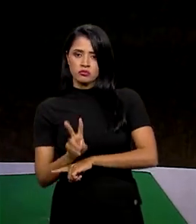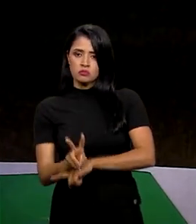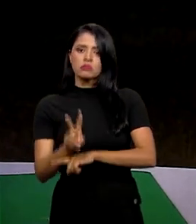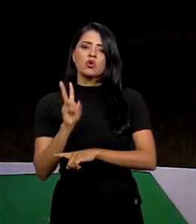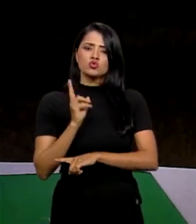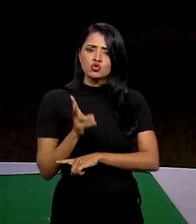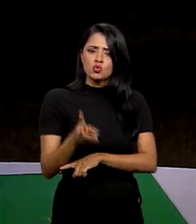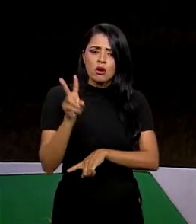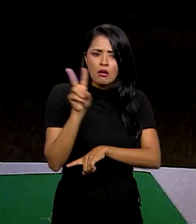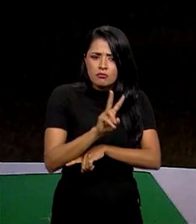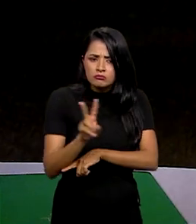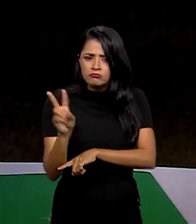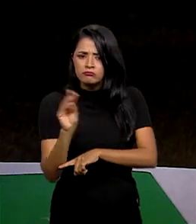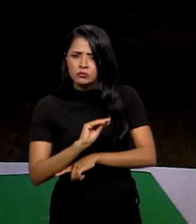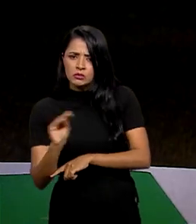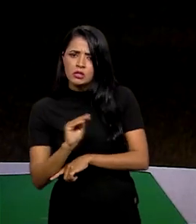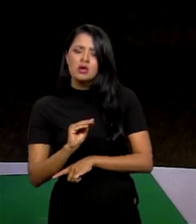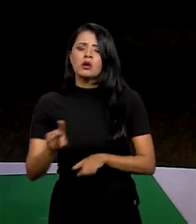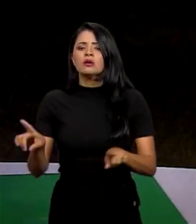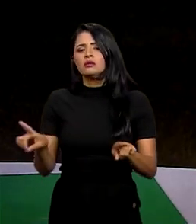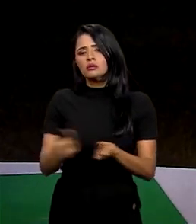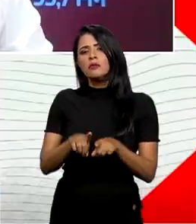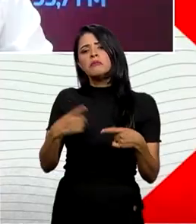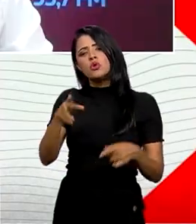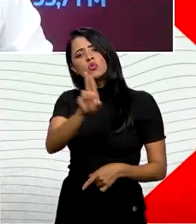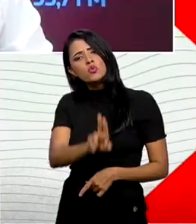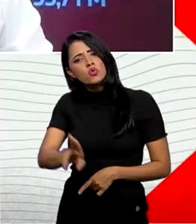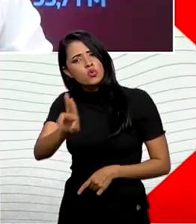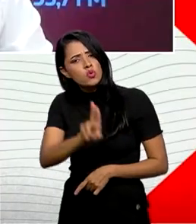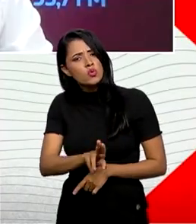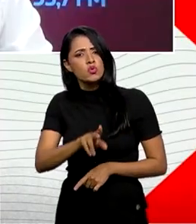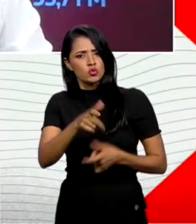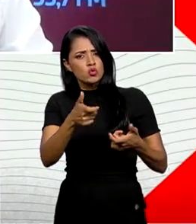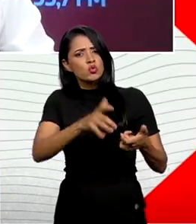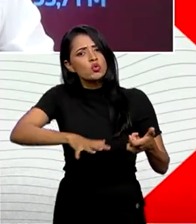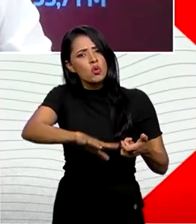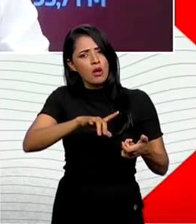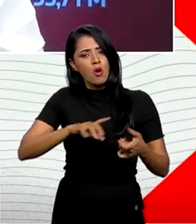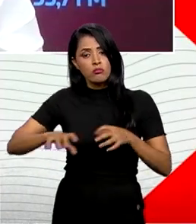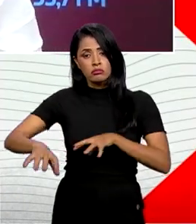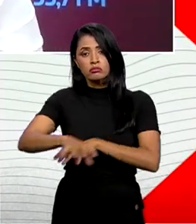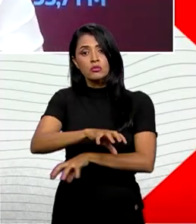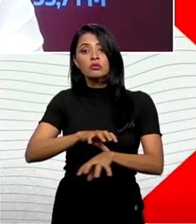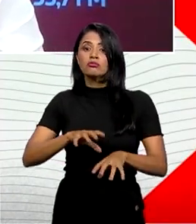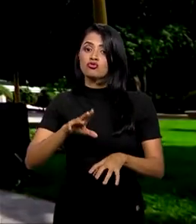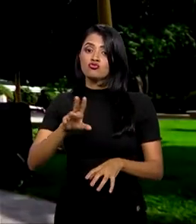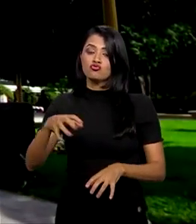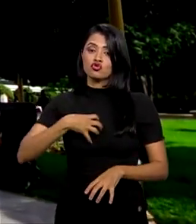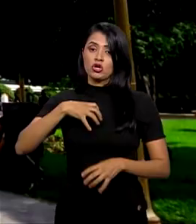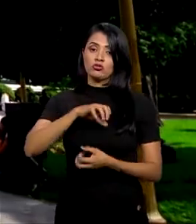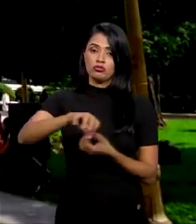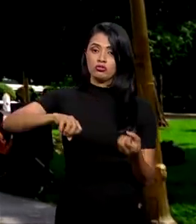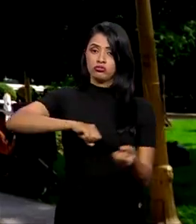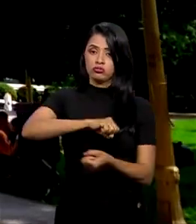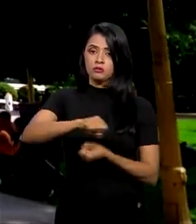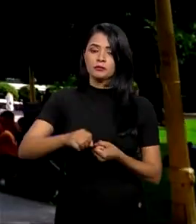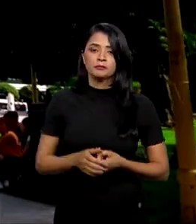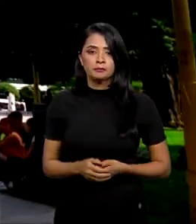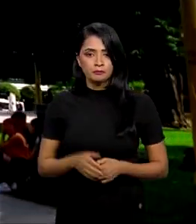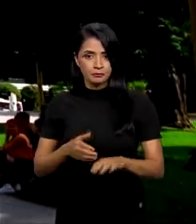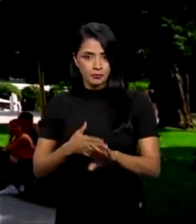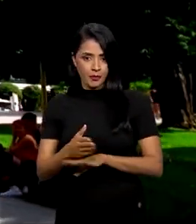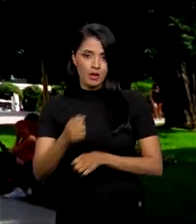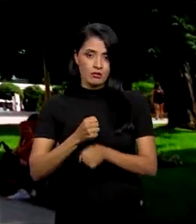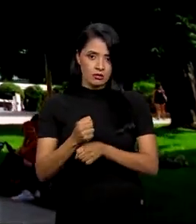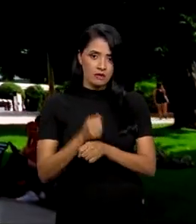para a preservação e para o uso da região e do bioma de uma forma sustentável. A entrada, a partir do